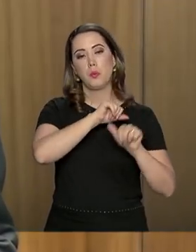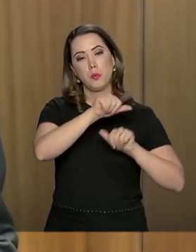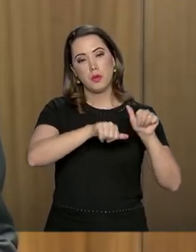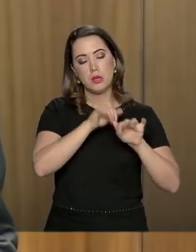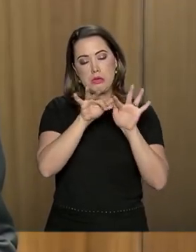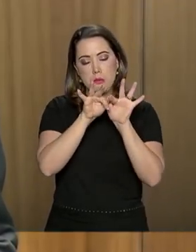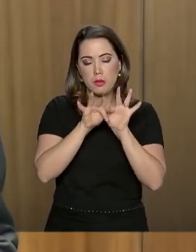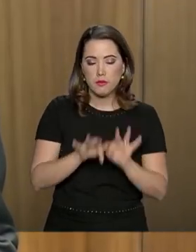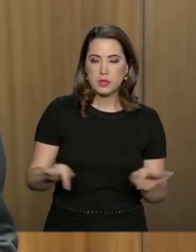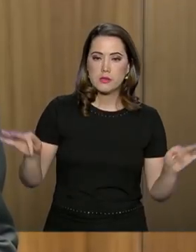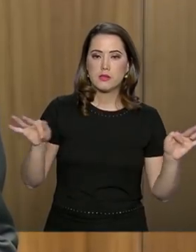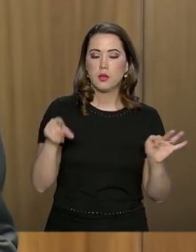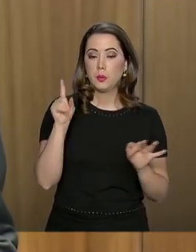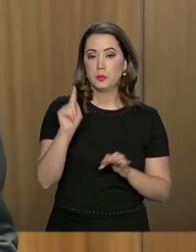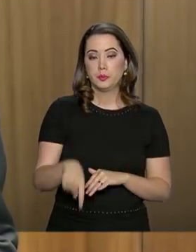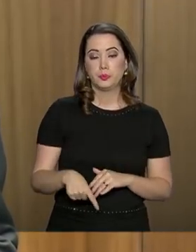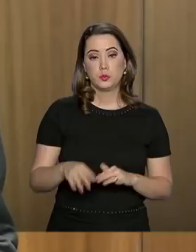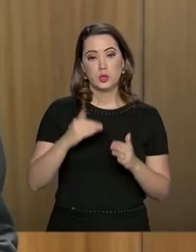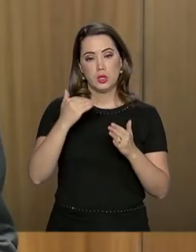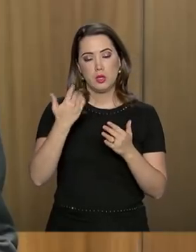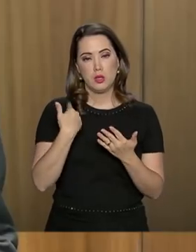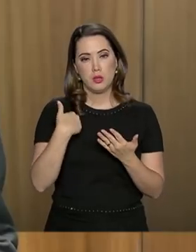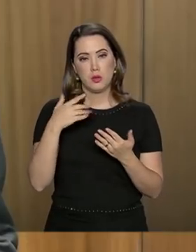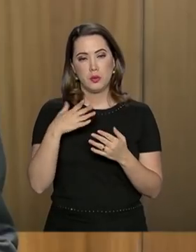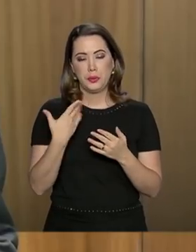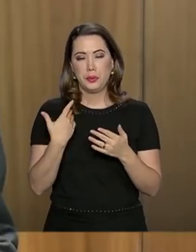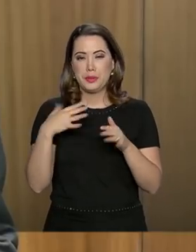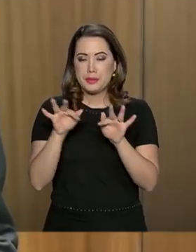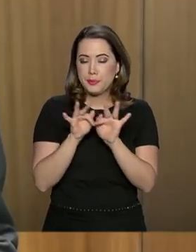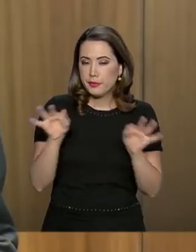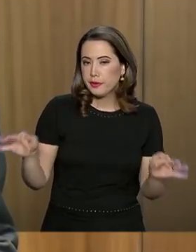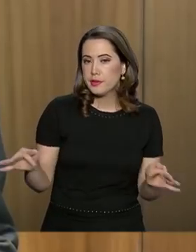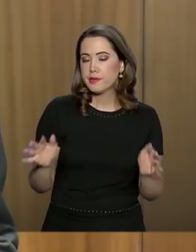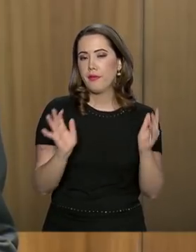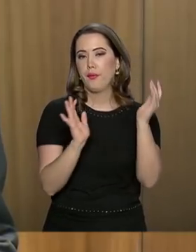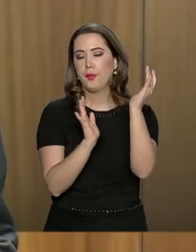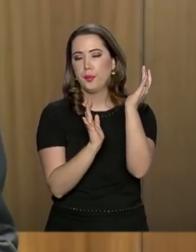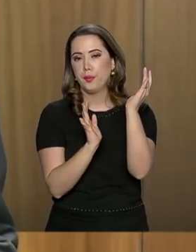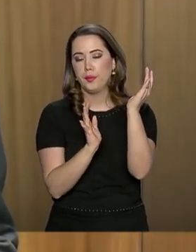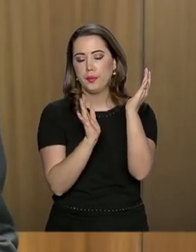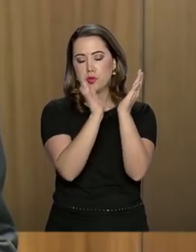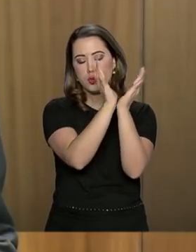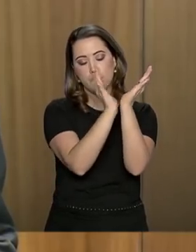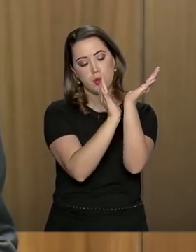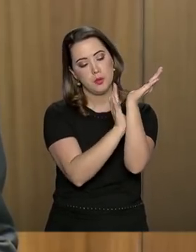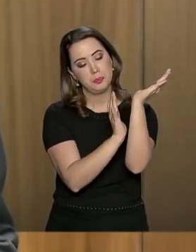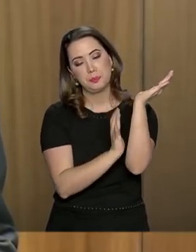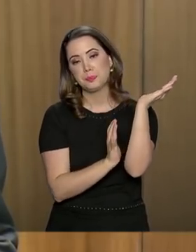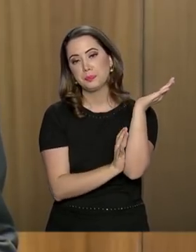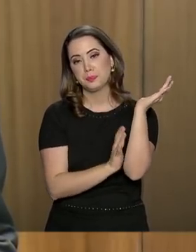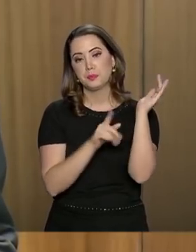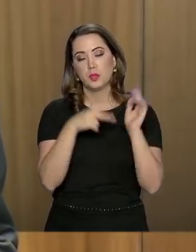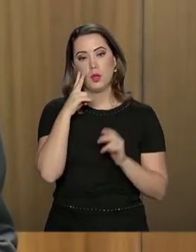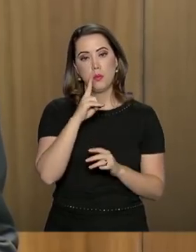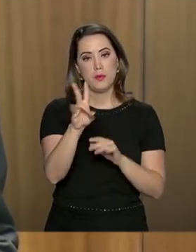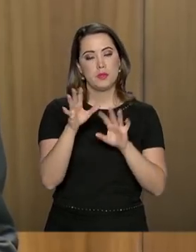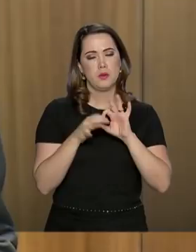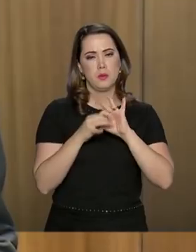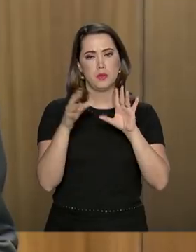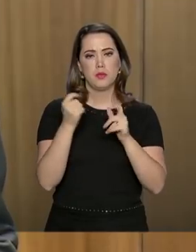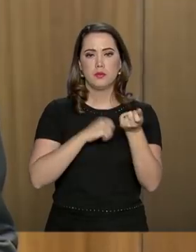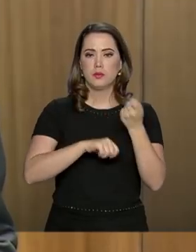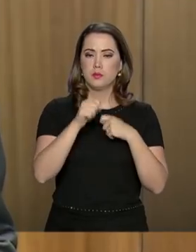desburocratização, retirada de entraves e uma visão mais liberal da